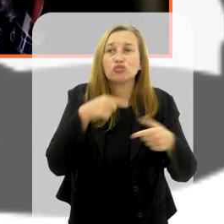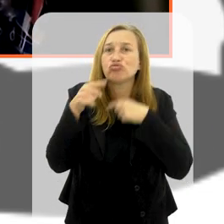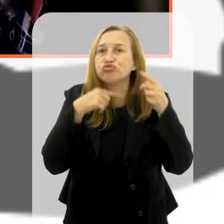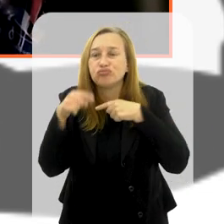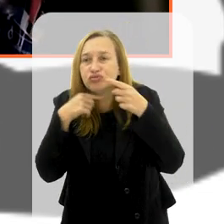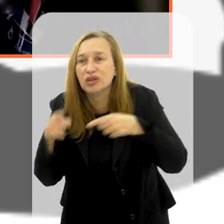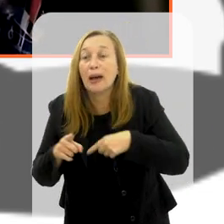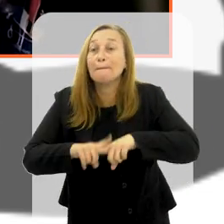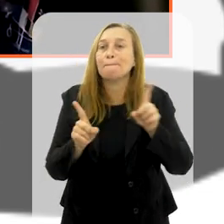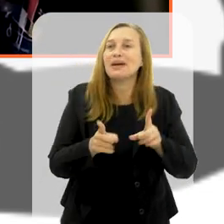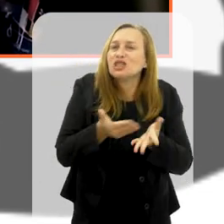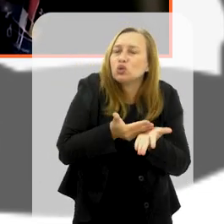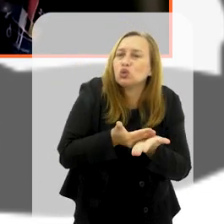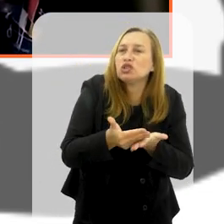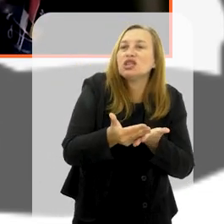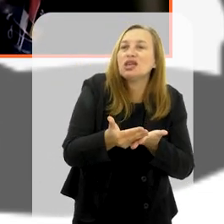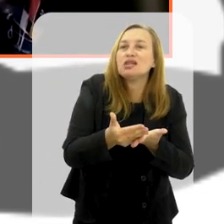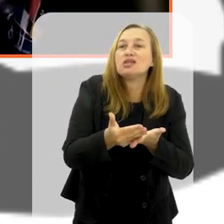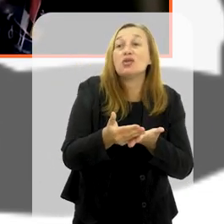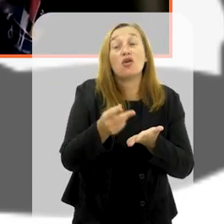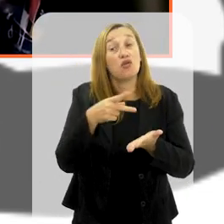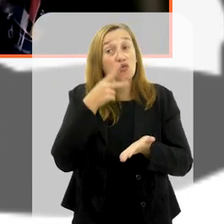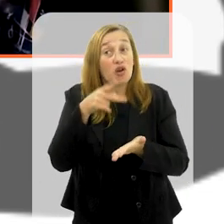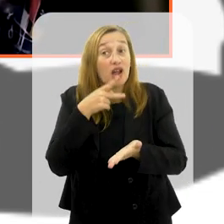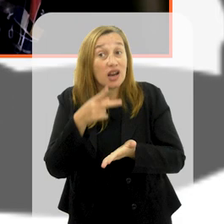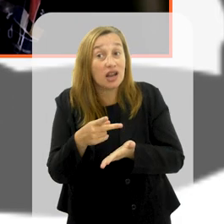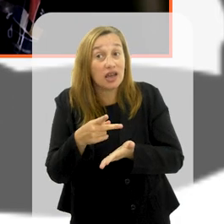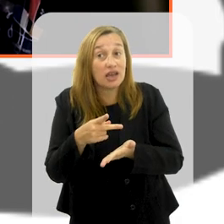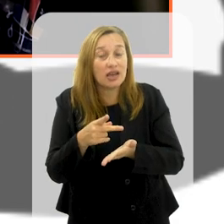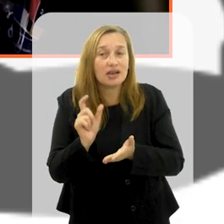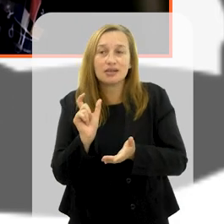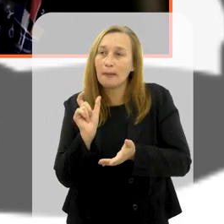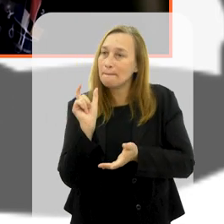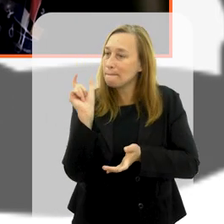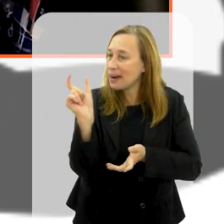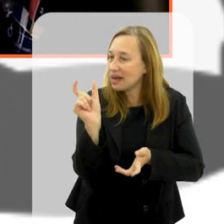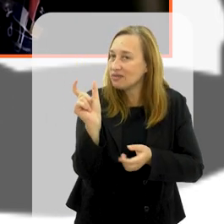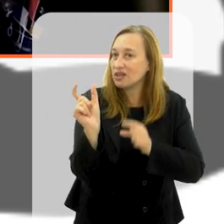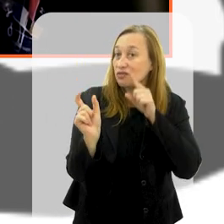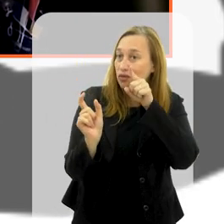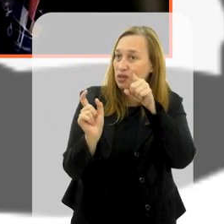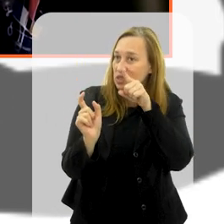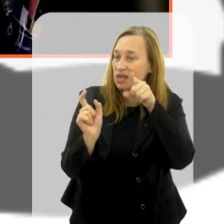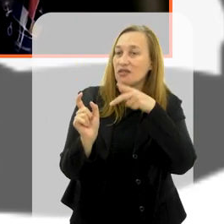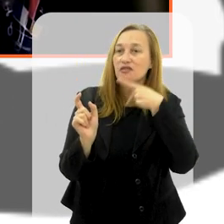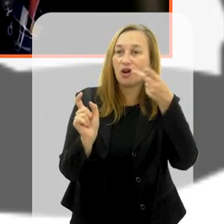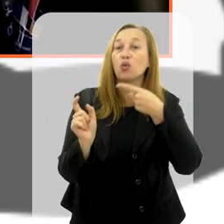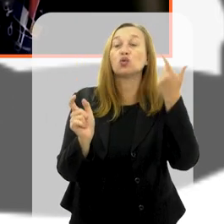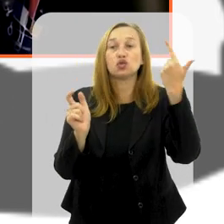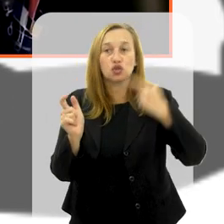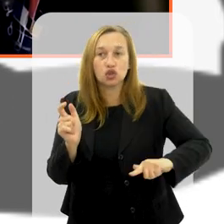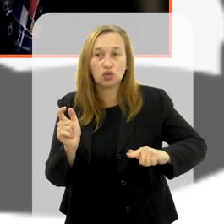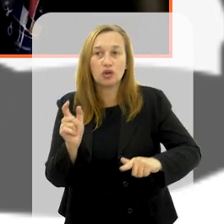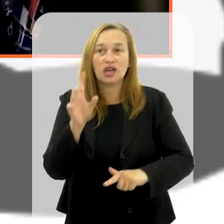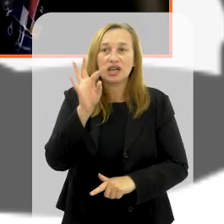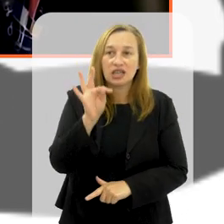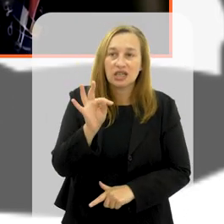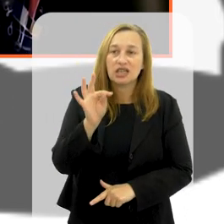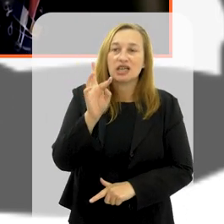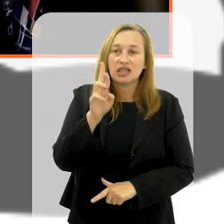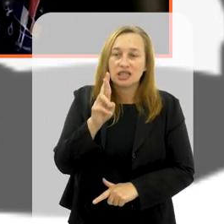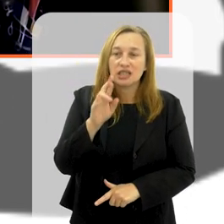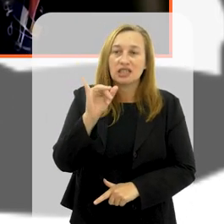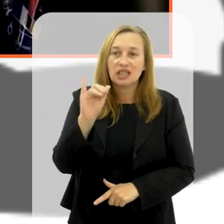Ana, são tantas dúvidas, mas na abertura, eu citei essa palavrinha que você re-mencionou